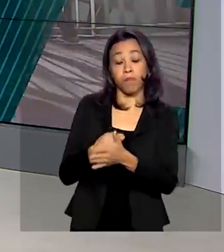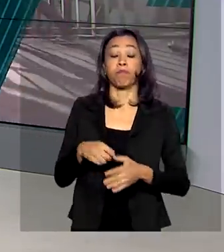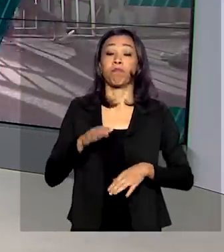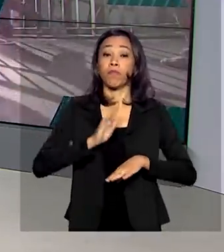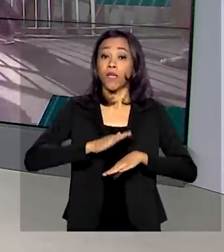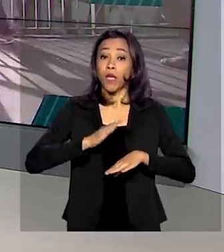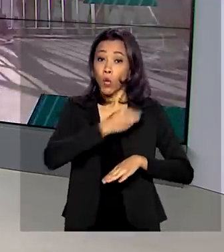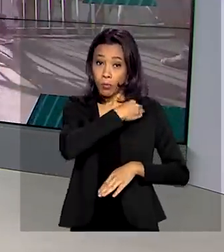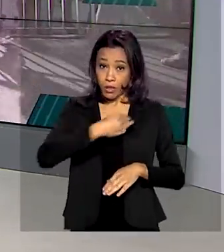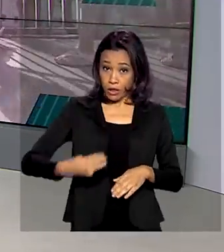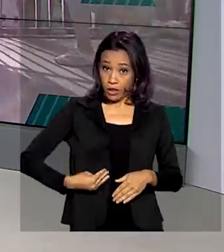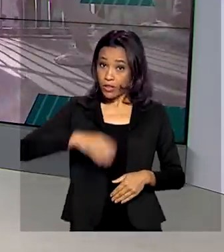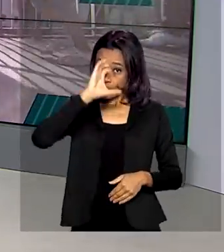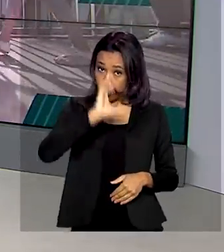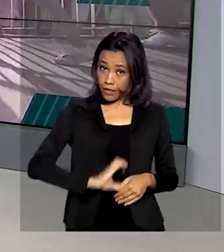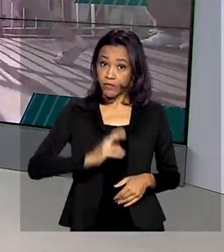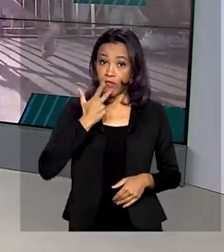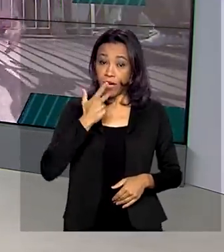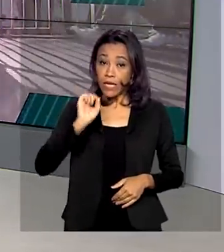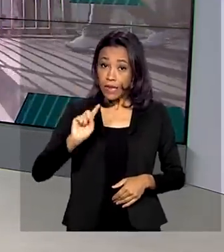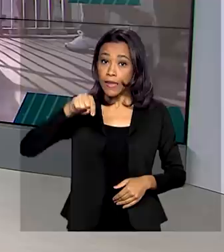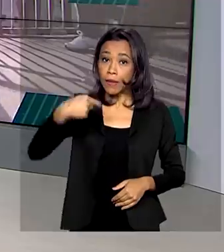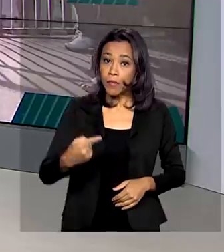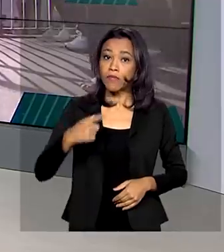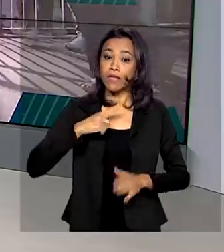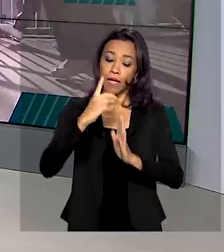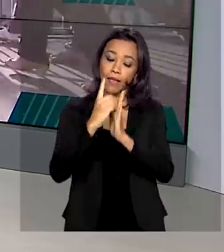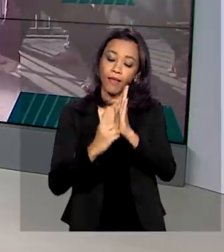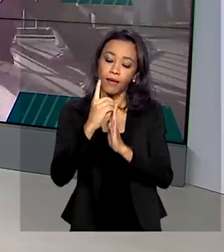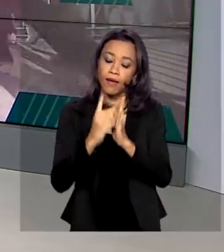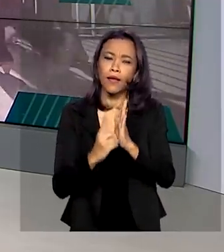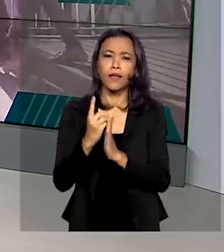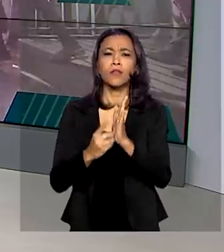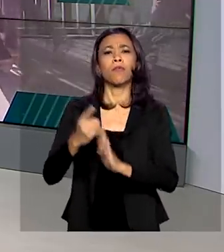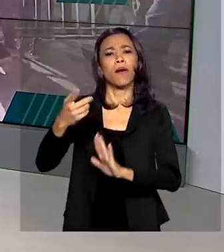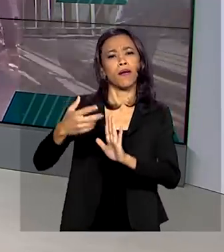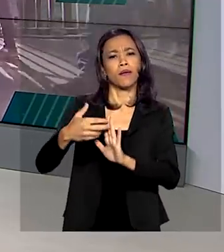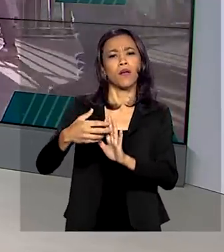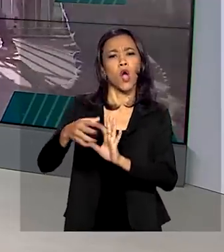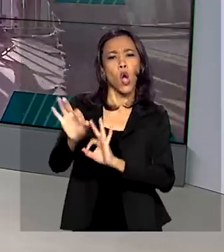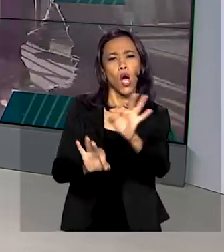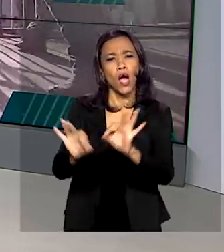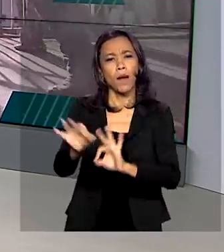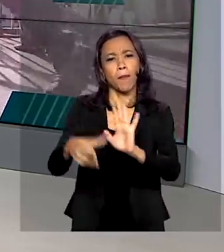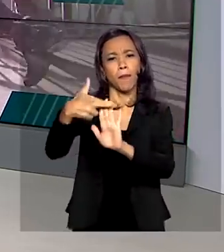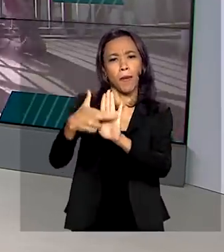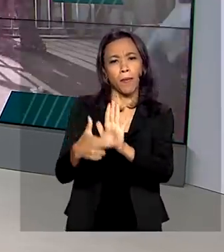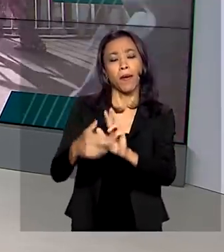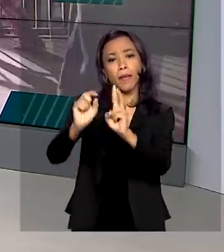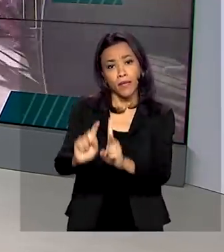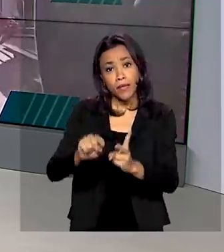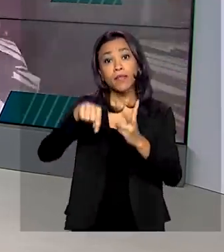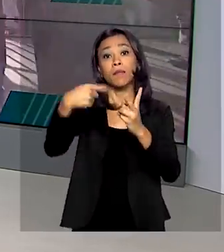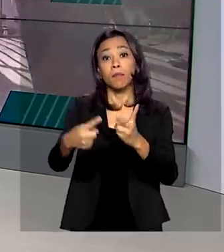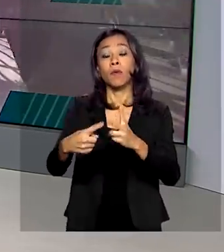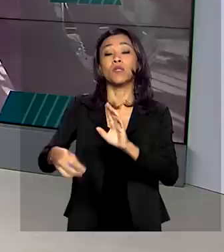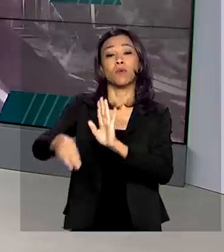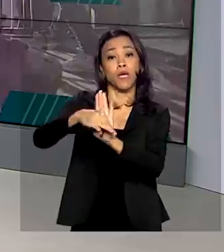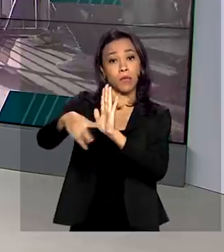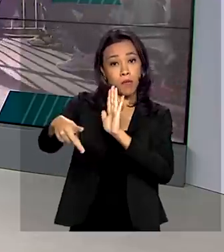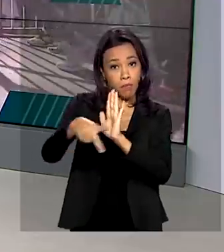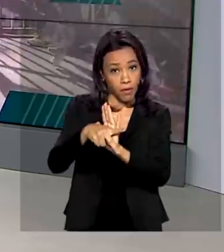Cidadania, depois haverá um decreto para regulamentar a concessão do benefício e, por fim, uma medida provisória de crédito